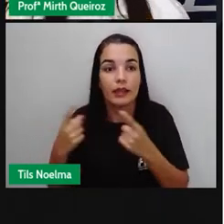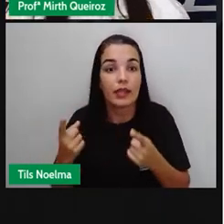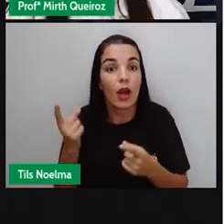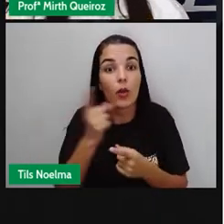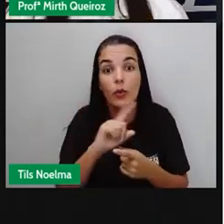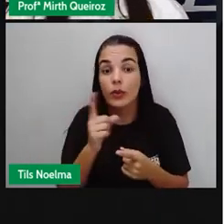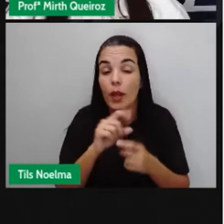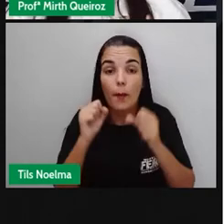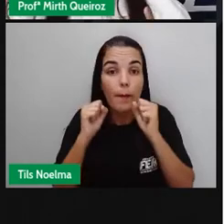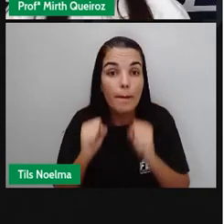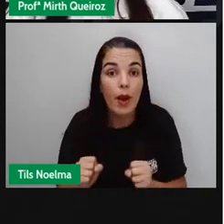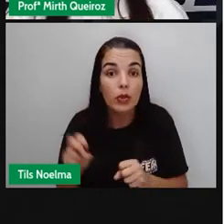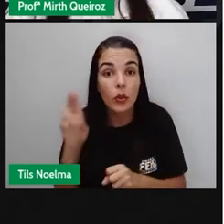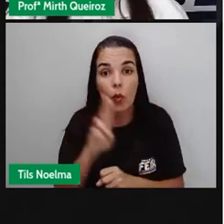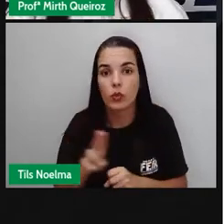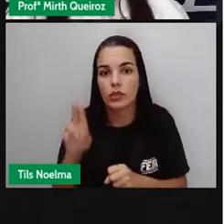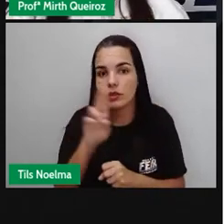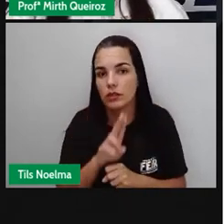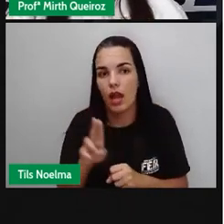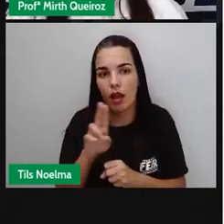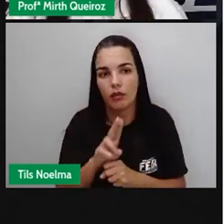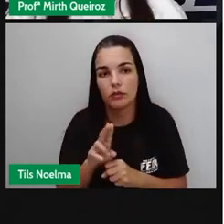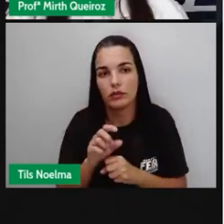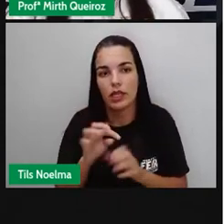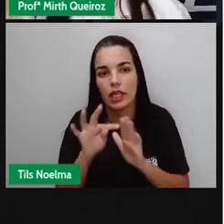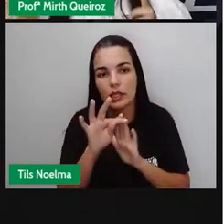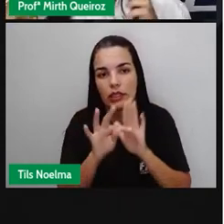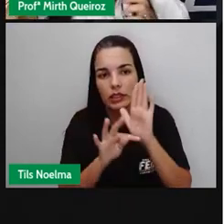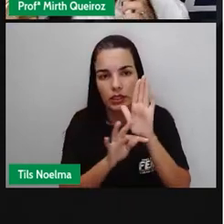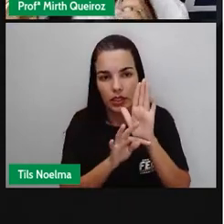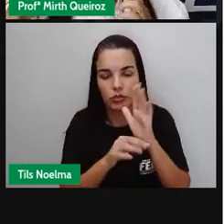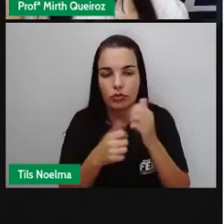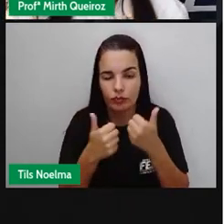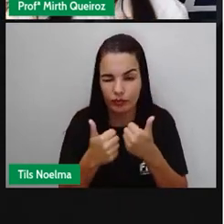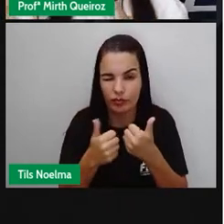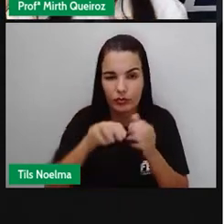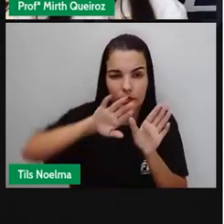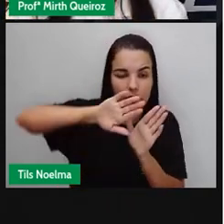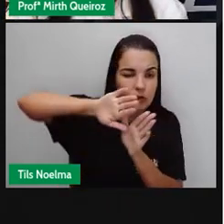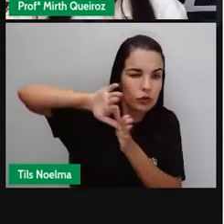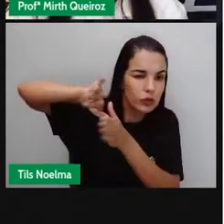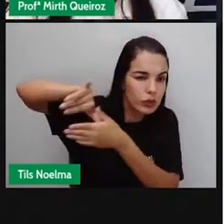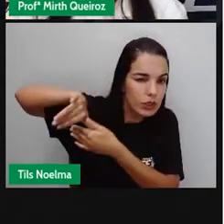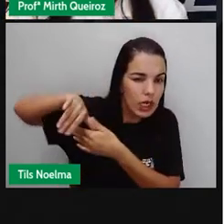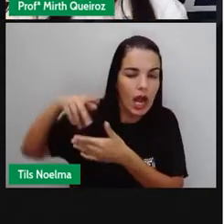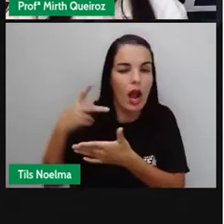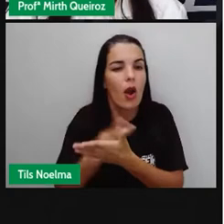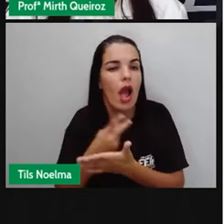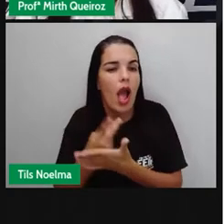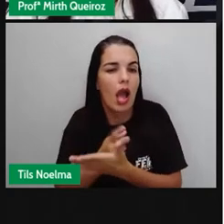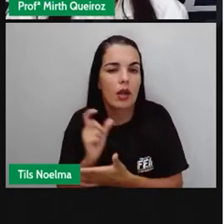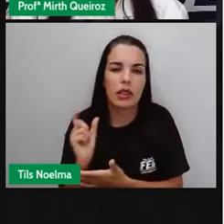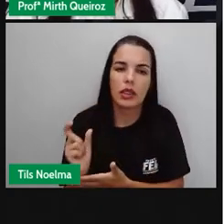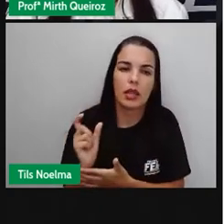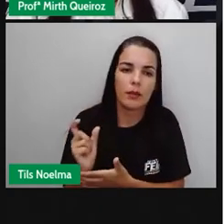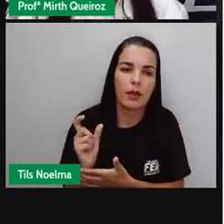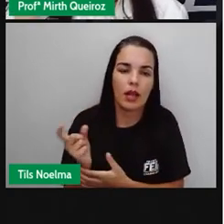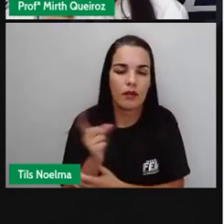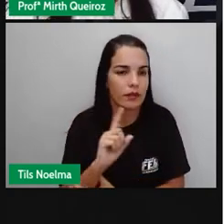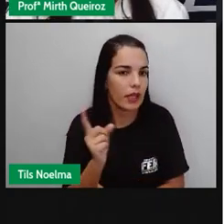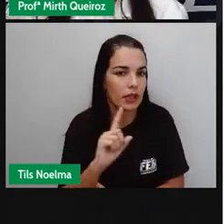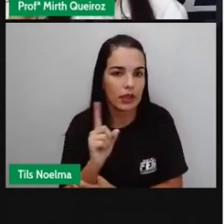os parênteses, eles não devem ser utilizados para tirar, retirar o erro ali do texto,